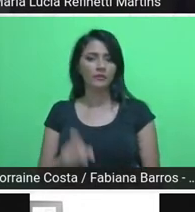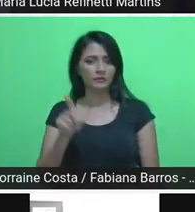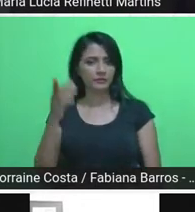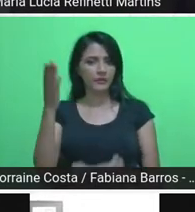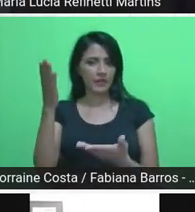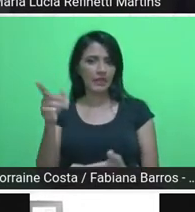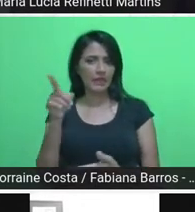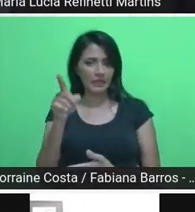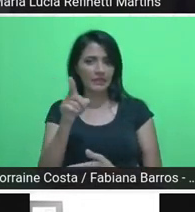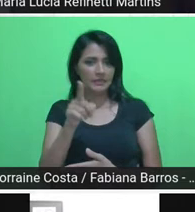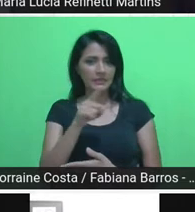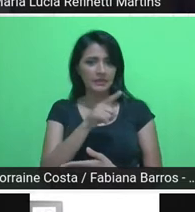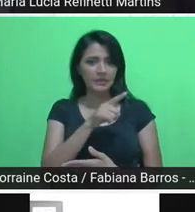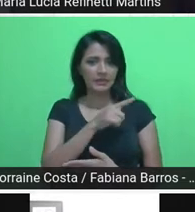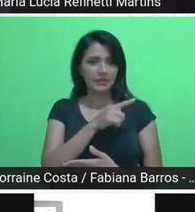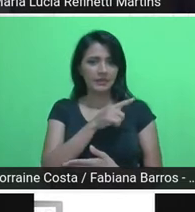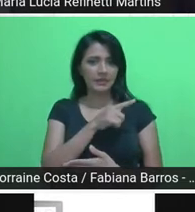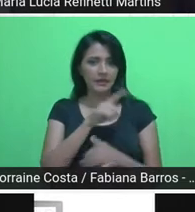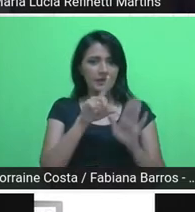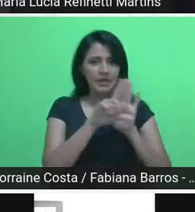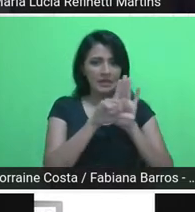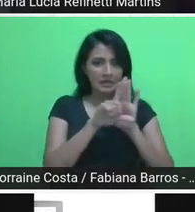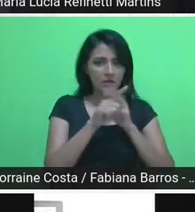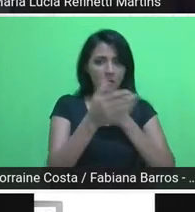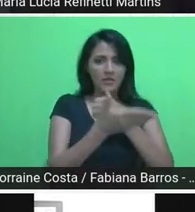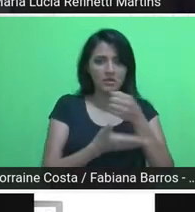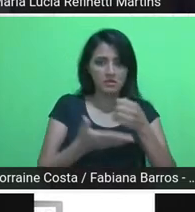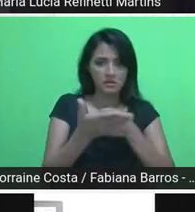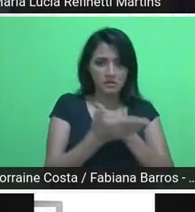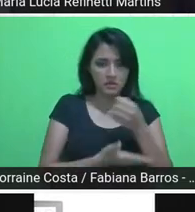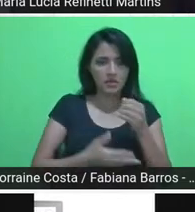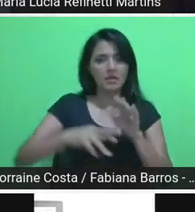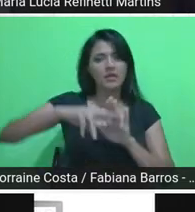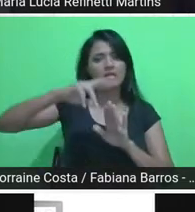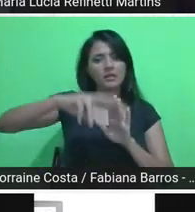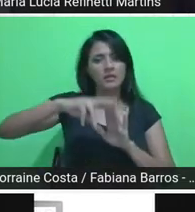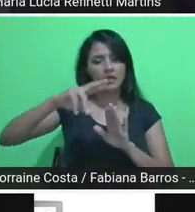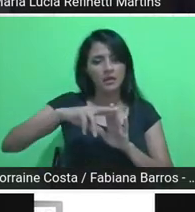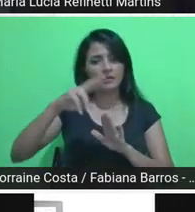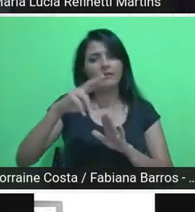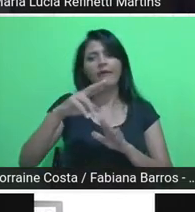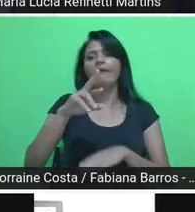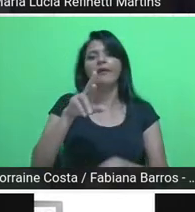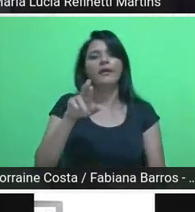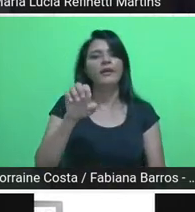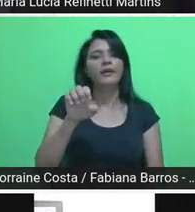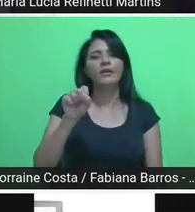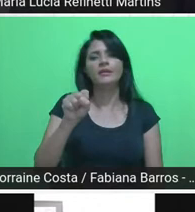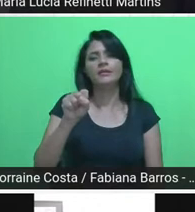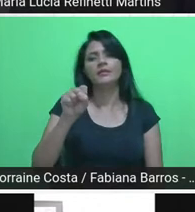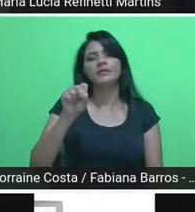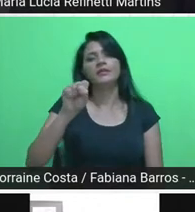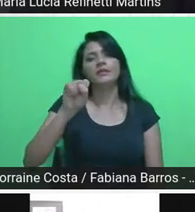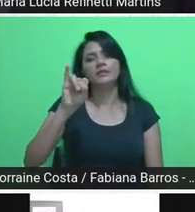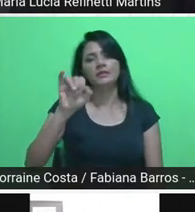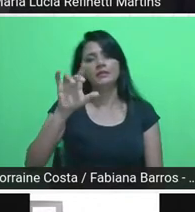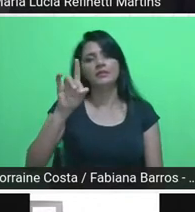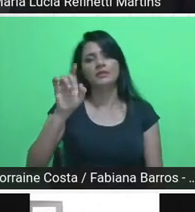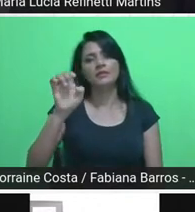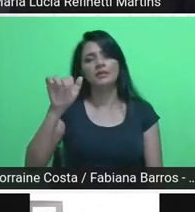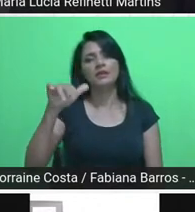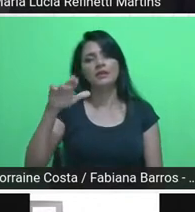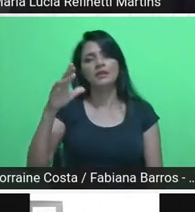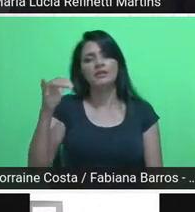a legislação básica da resolução da residência médica que surgiu em 45, 1